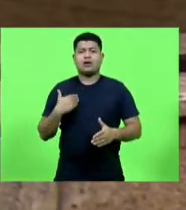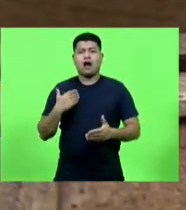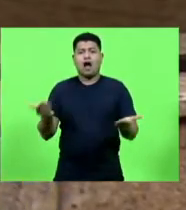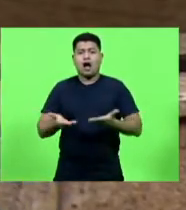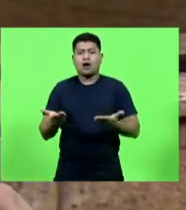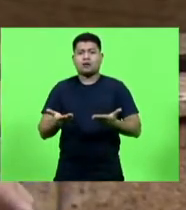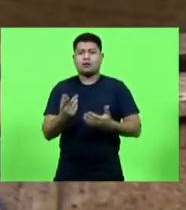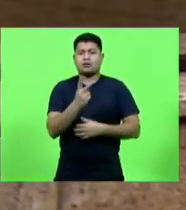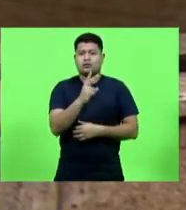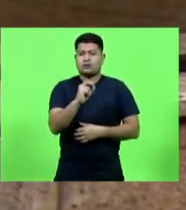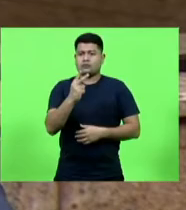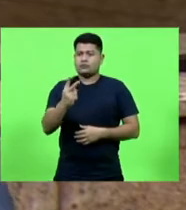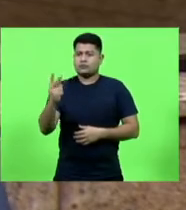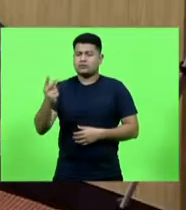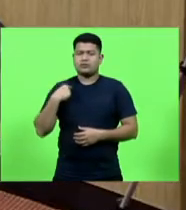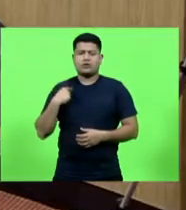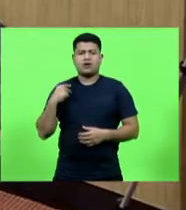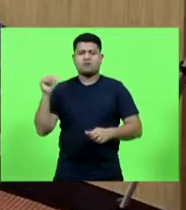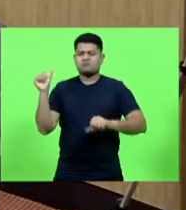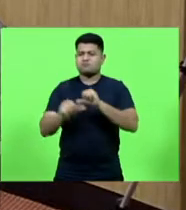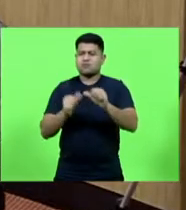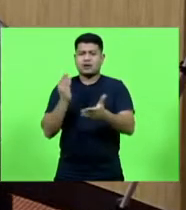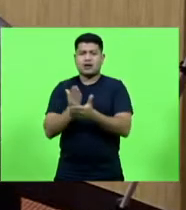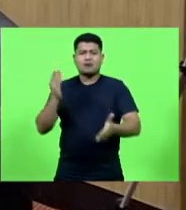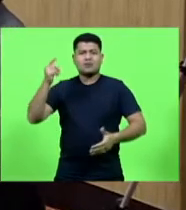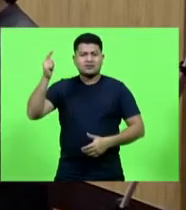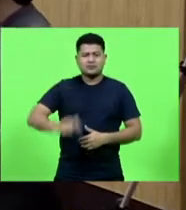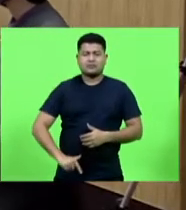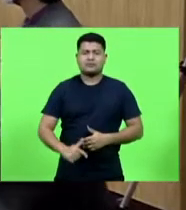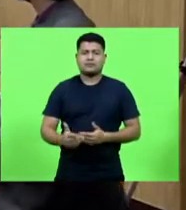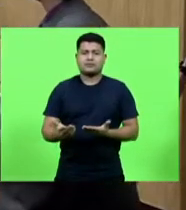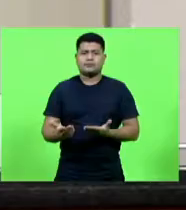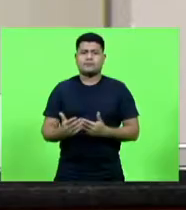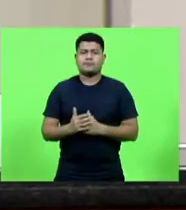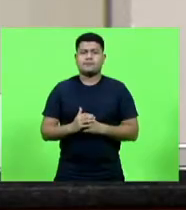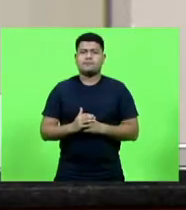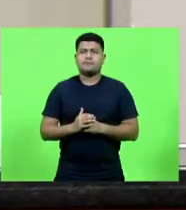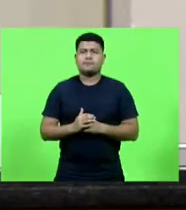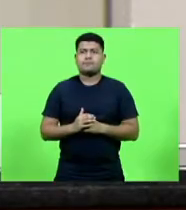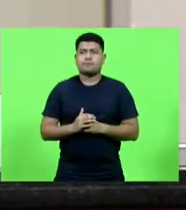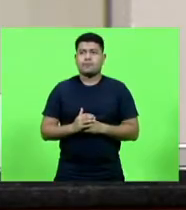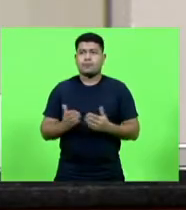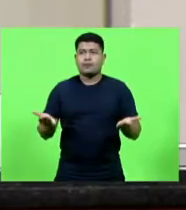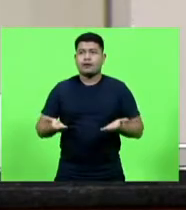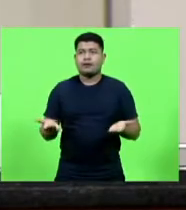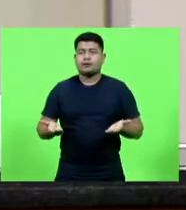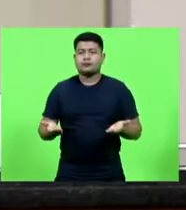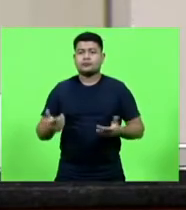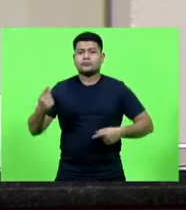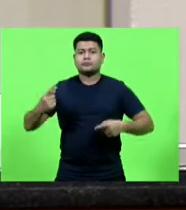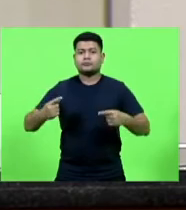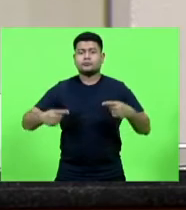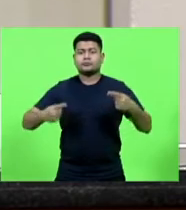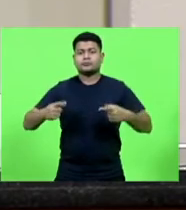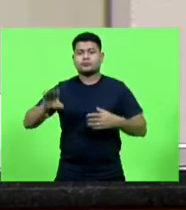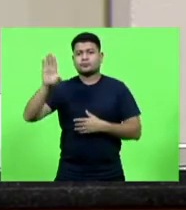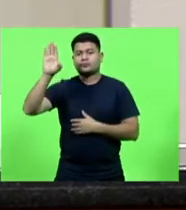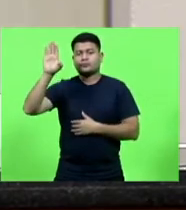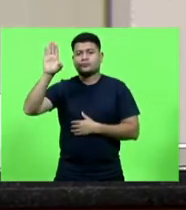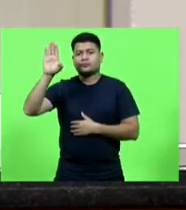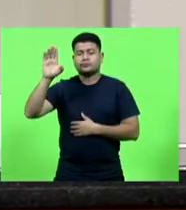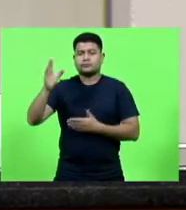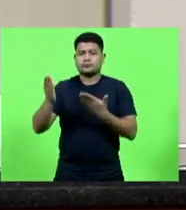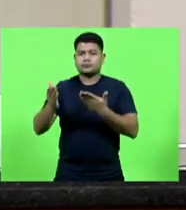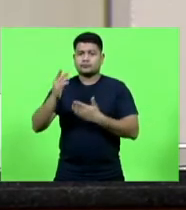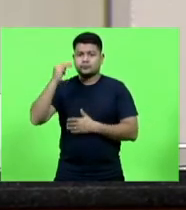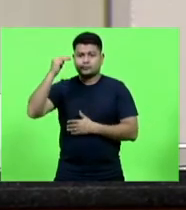coração dela. Muito obrigado. Obrigado, deputado Sargento Lima. Próximo deputado, deputado Márcio Machado. Vossa Excelência terá